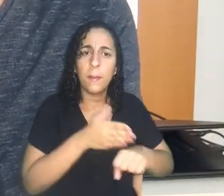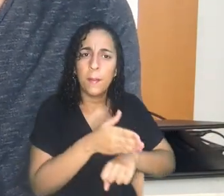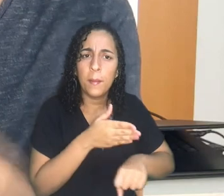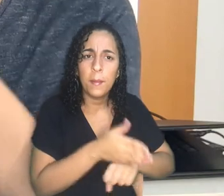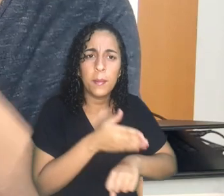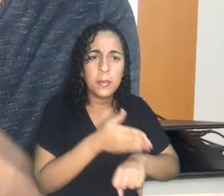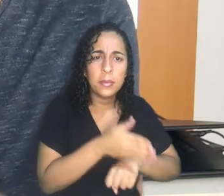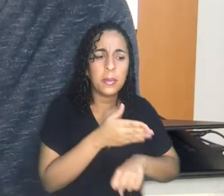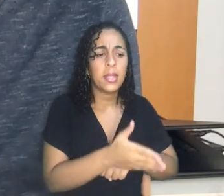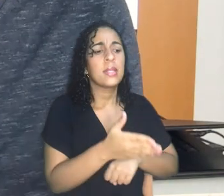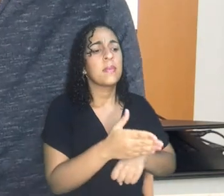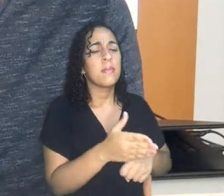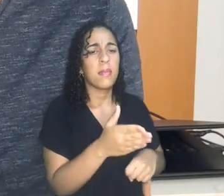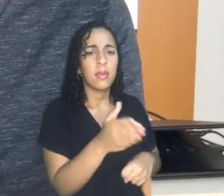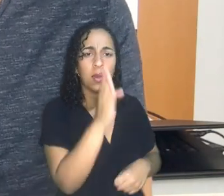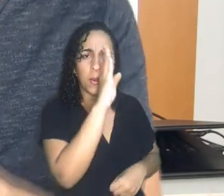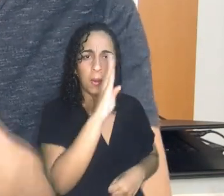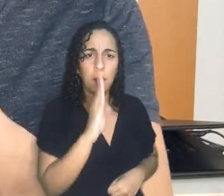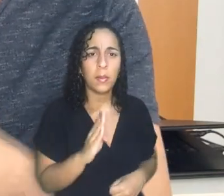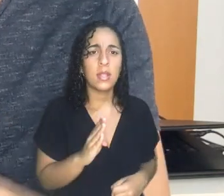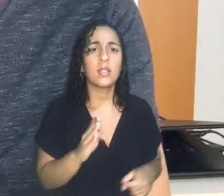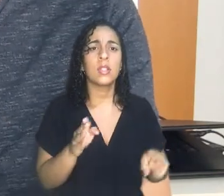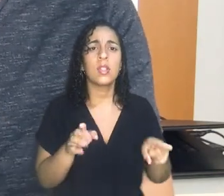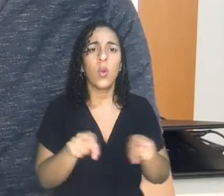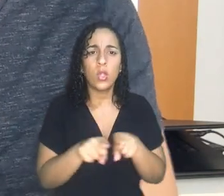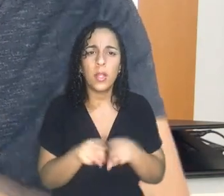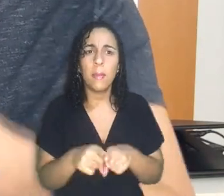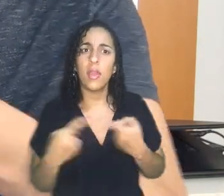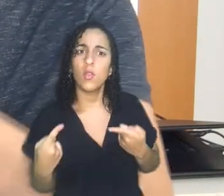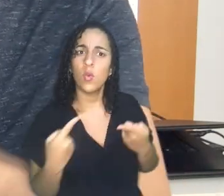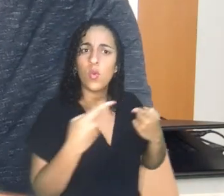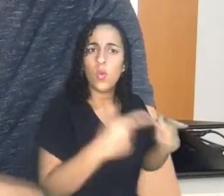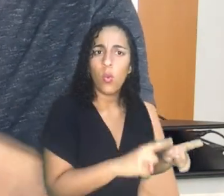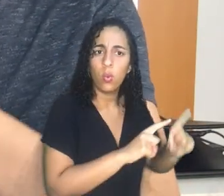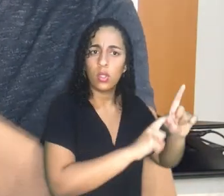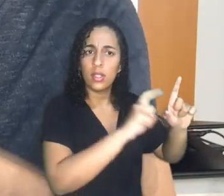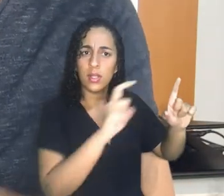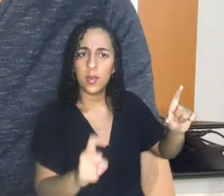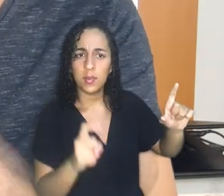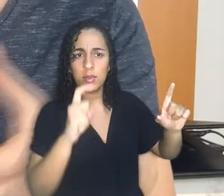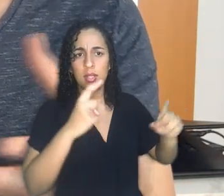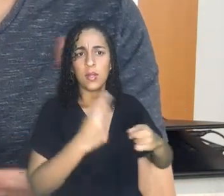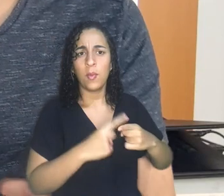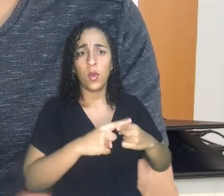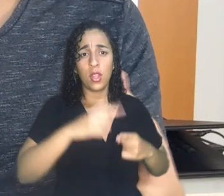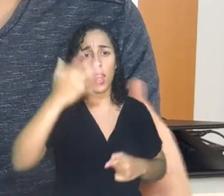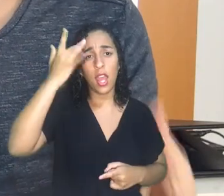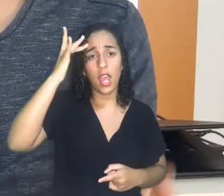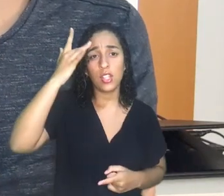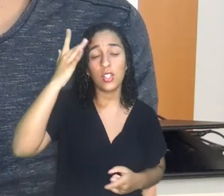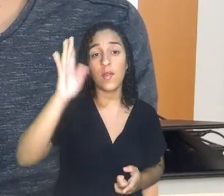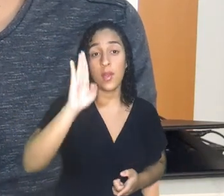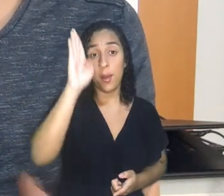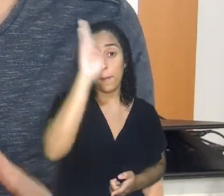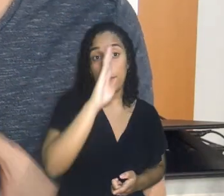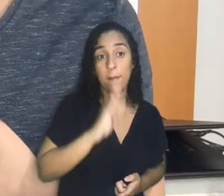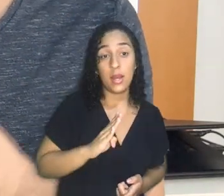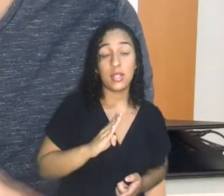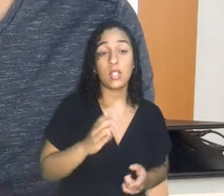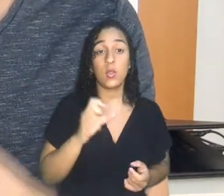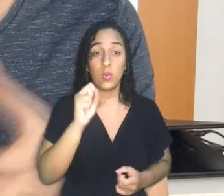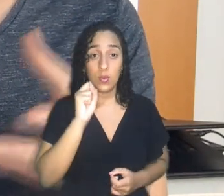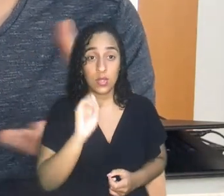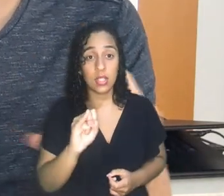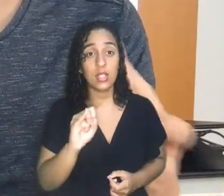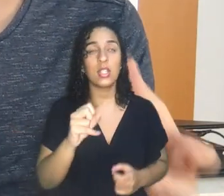portugueses contra a independência, acreditando também que o Brasil, mantendo-se dependente de Portugal,